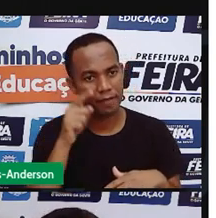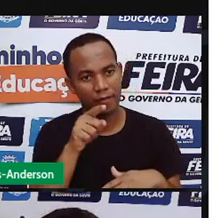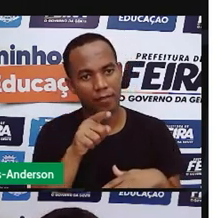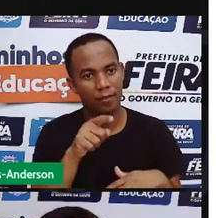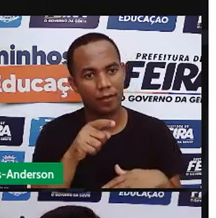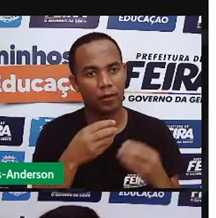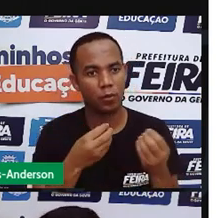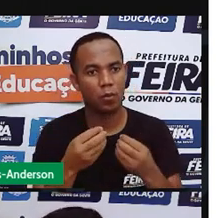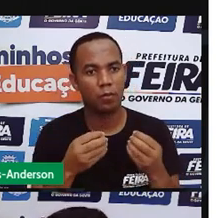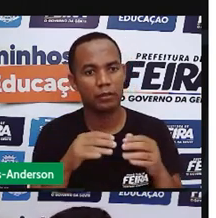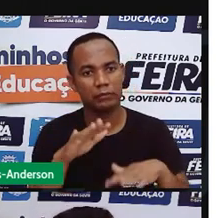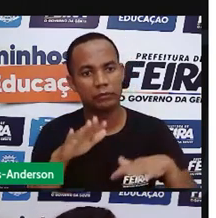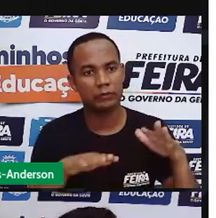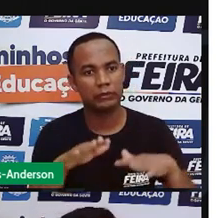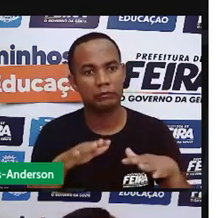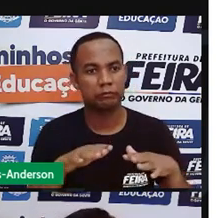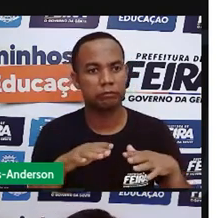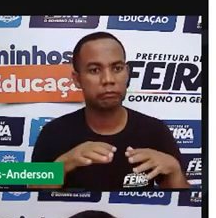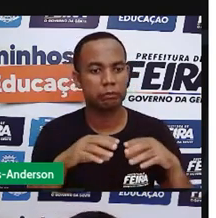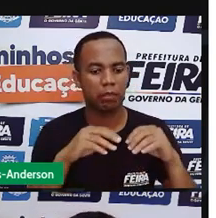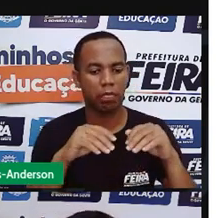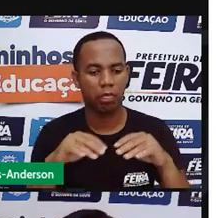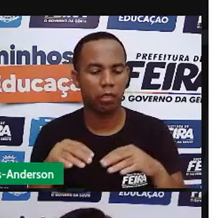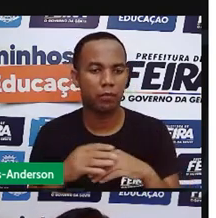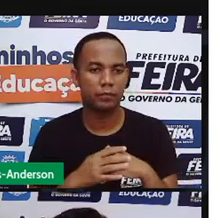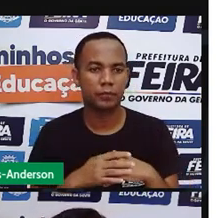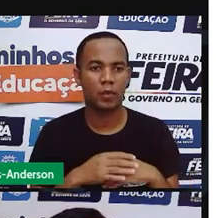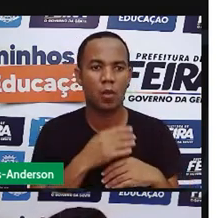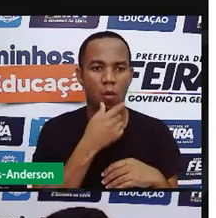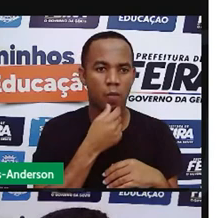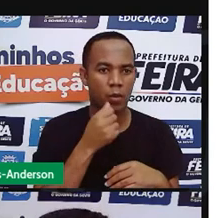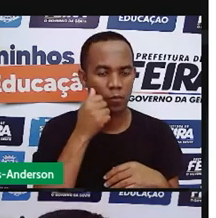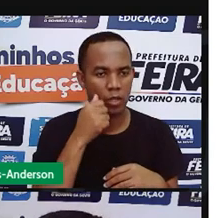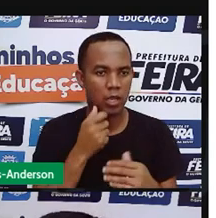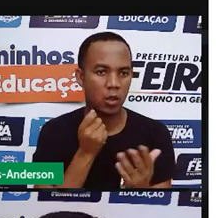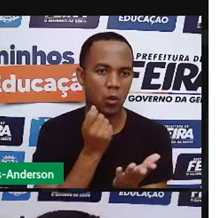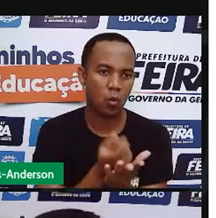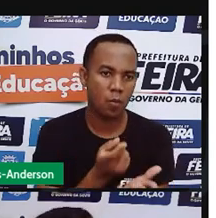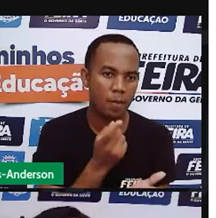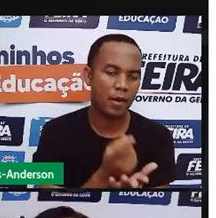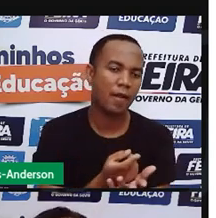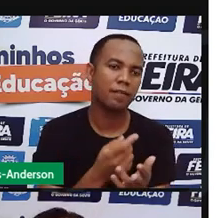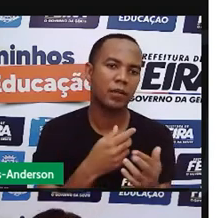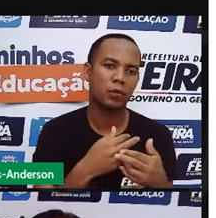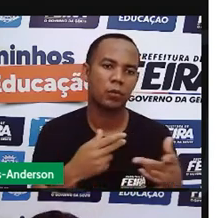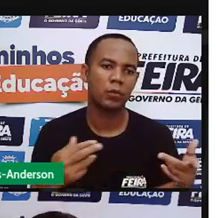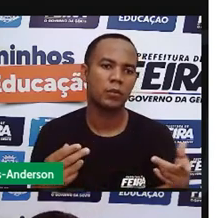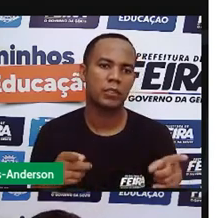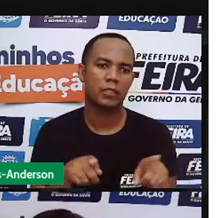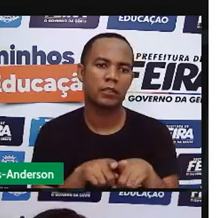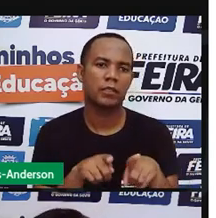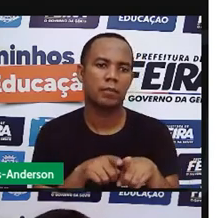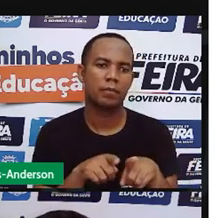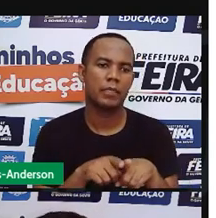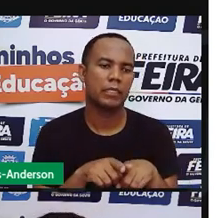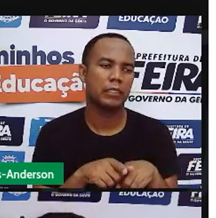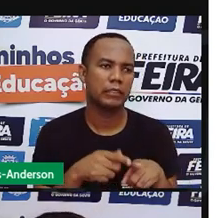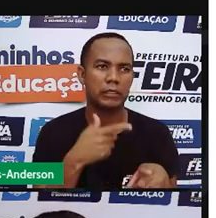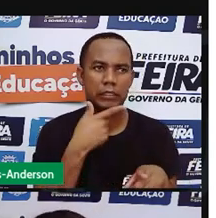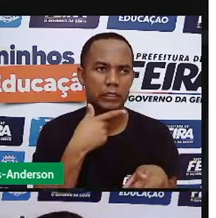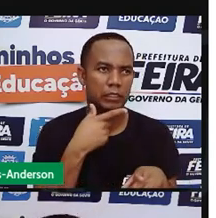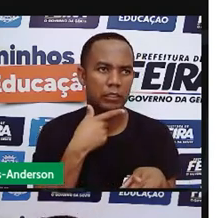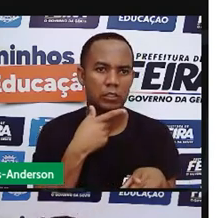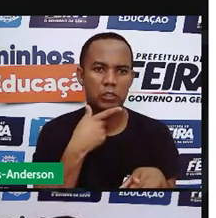crescendo, os tropeiros compravam frutas, verduras e carne e manteve. E é